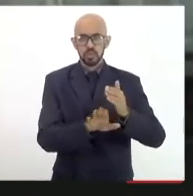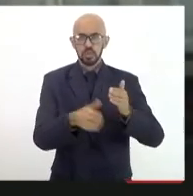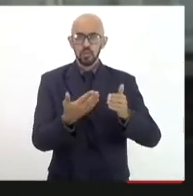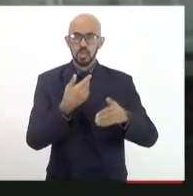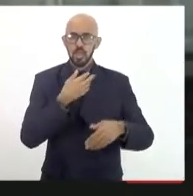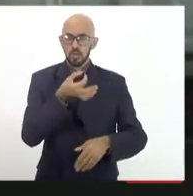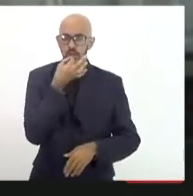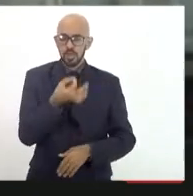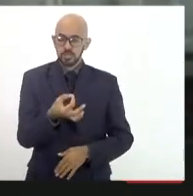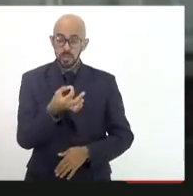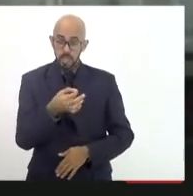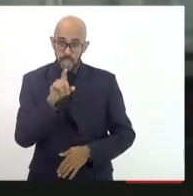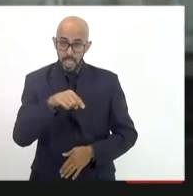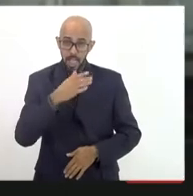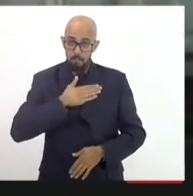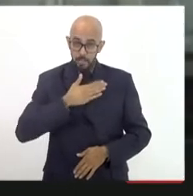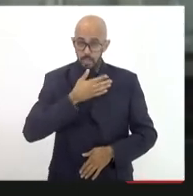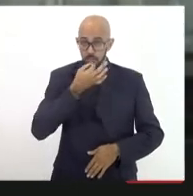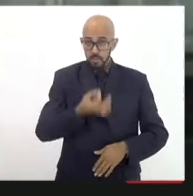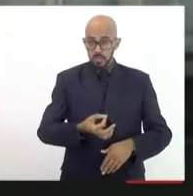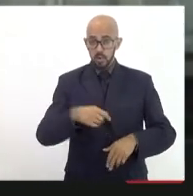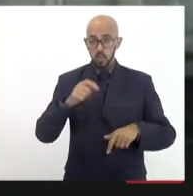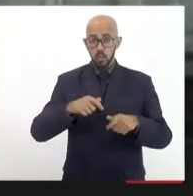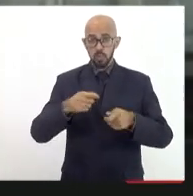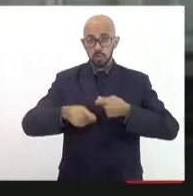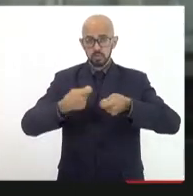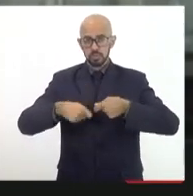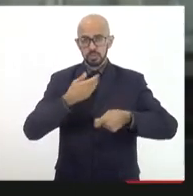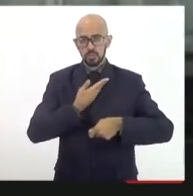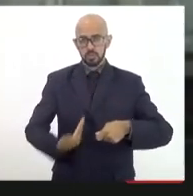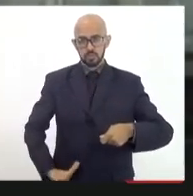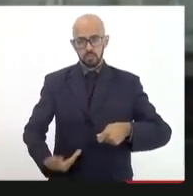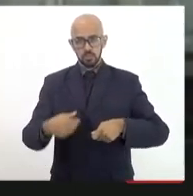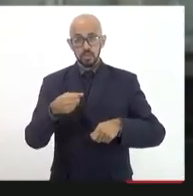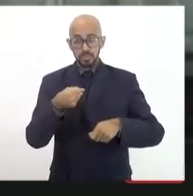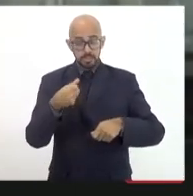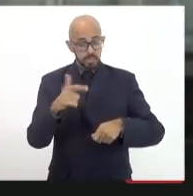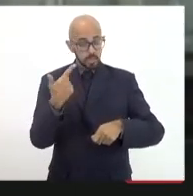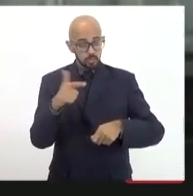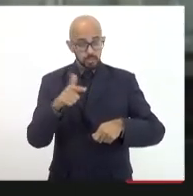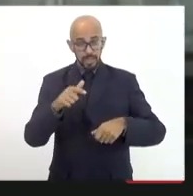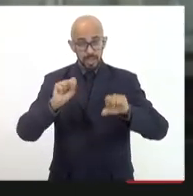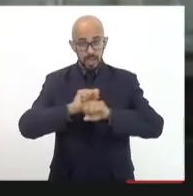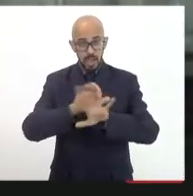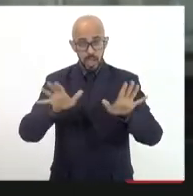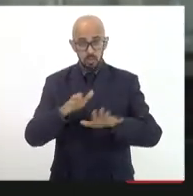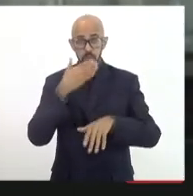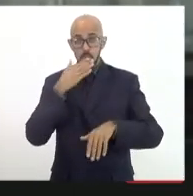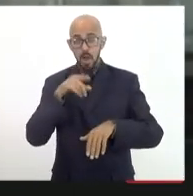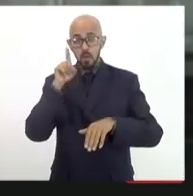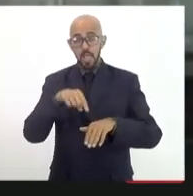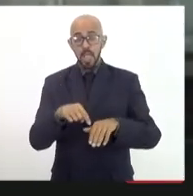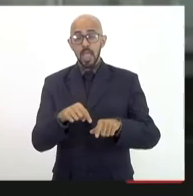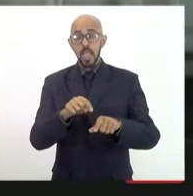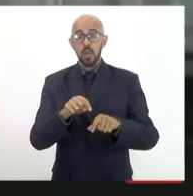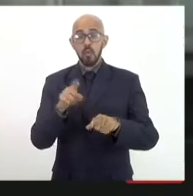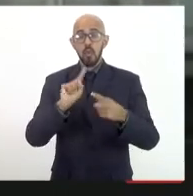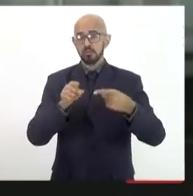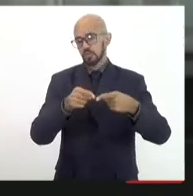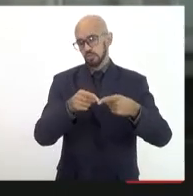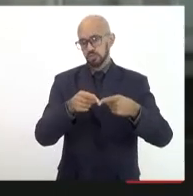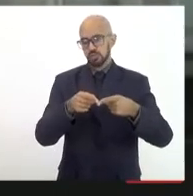os gastos com conjuntura, se a gente não deixa isso claro, eles ganham todas. Eu vou dizer, se a gente não